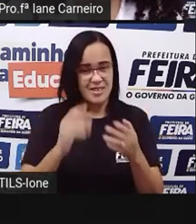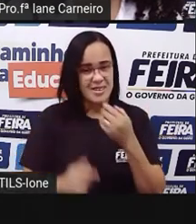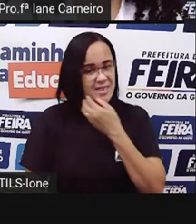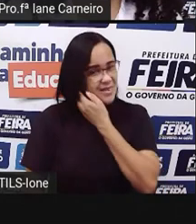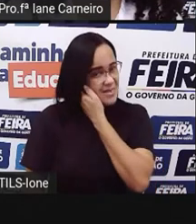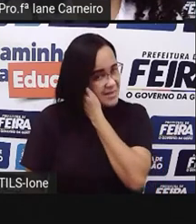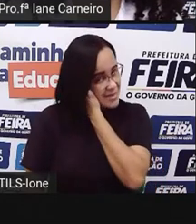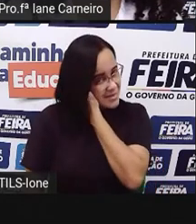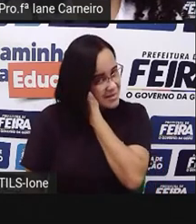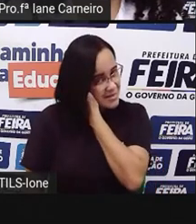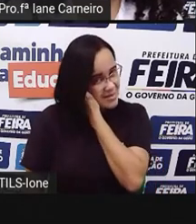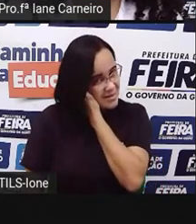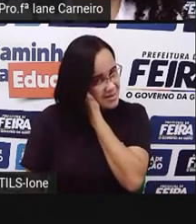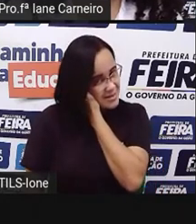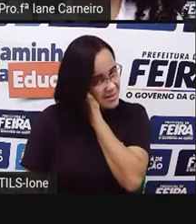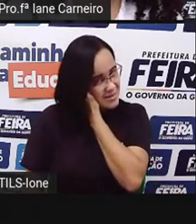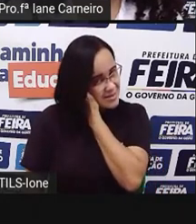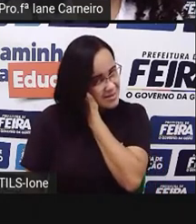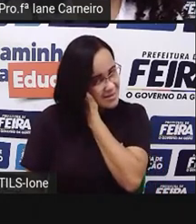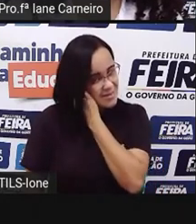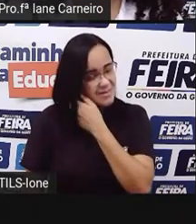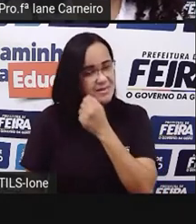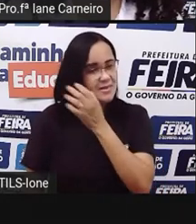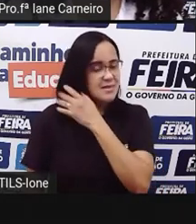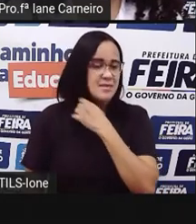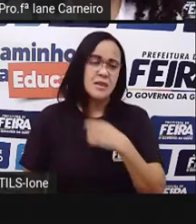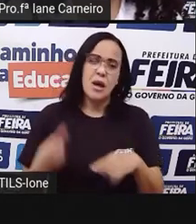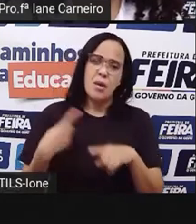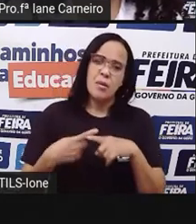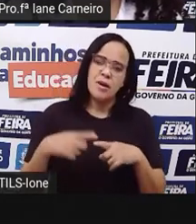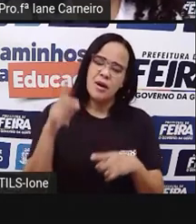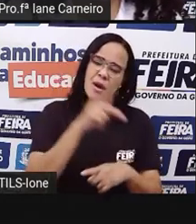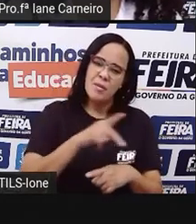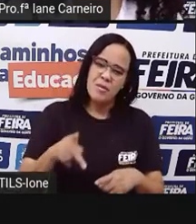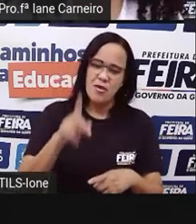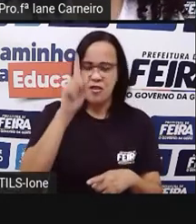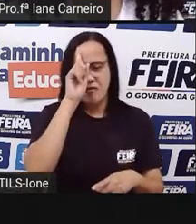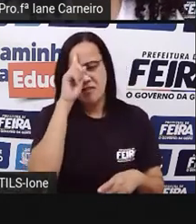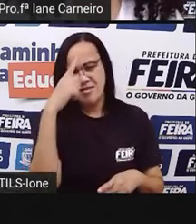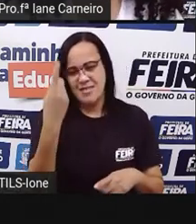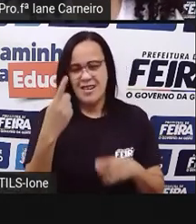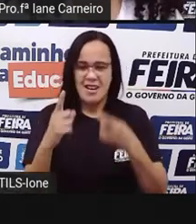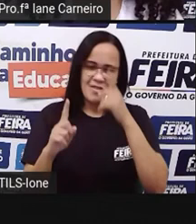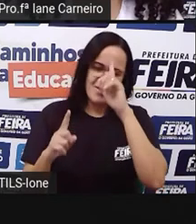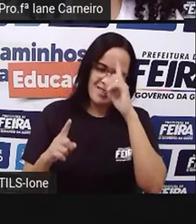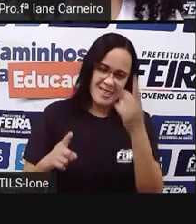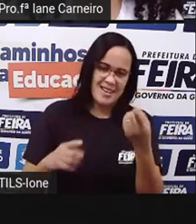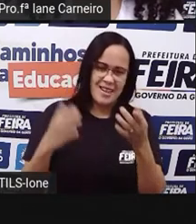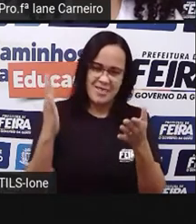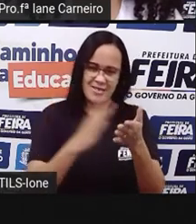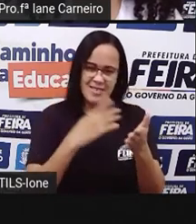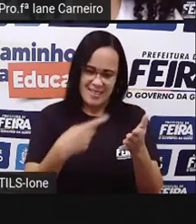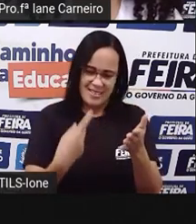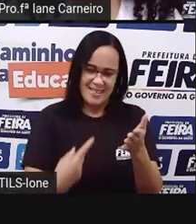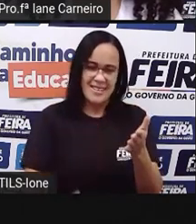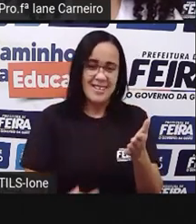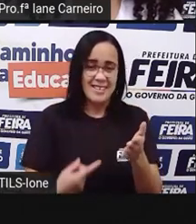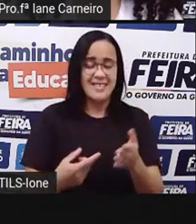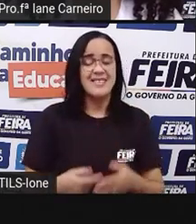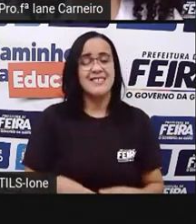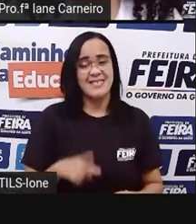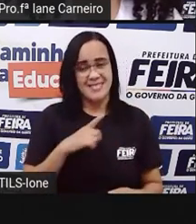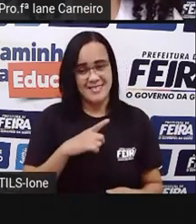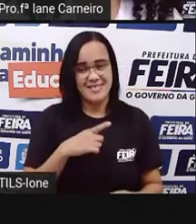Ficava, era bonito. Aí eu enfeitava o meu caderno, enfeitava o diário. Vou fazer aqui na letra A, Ficou até